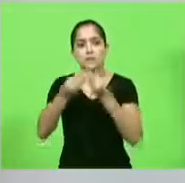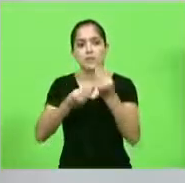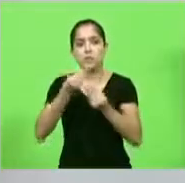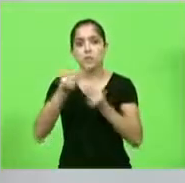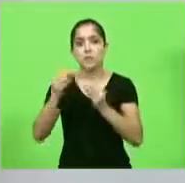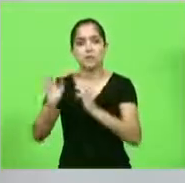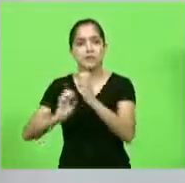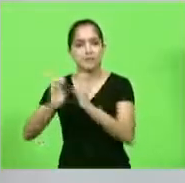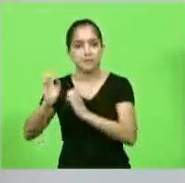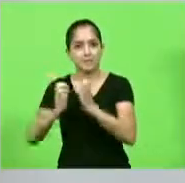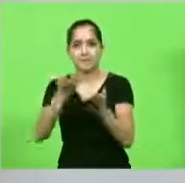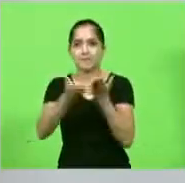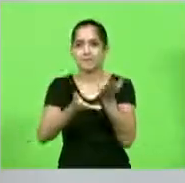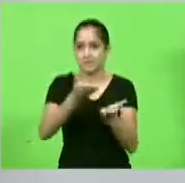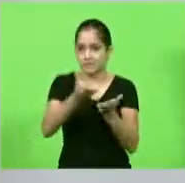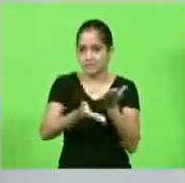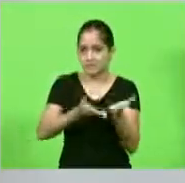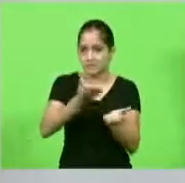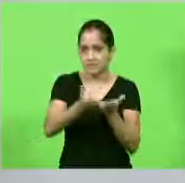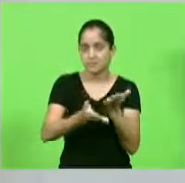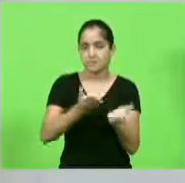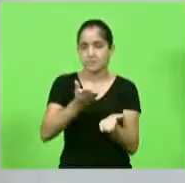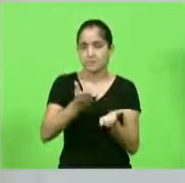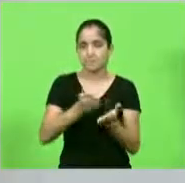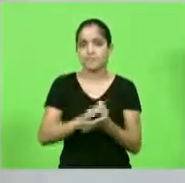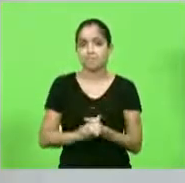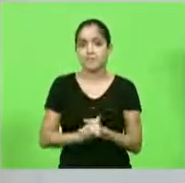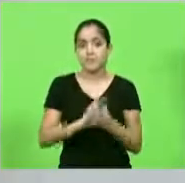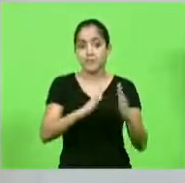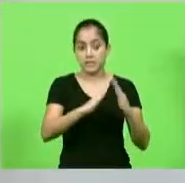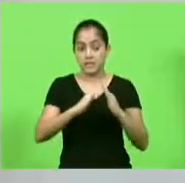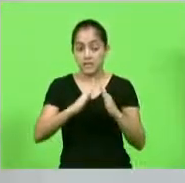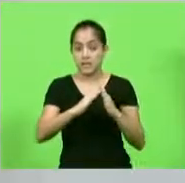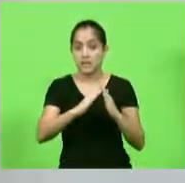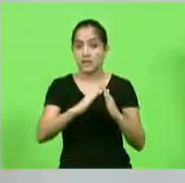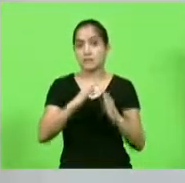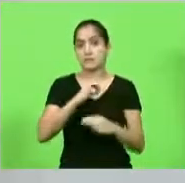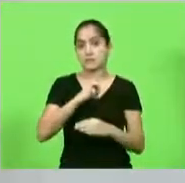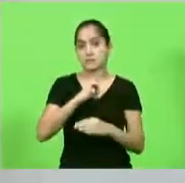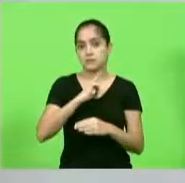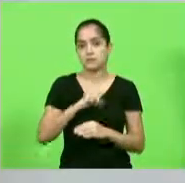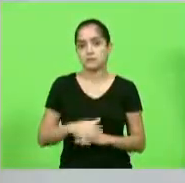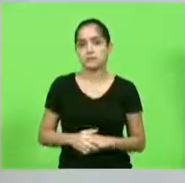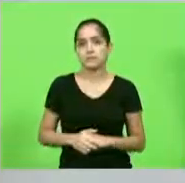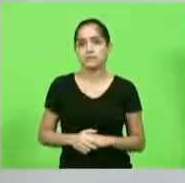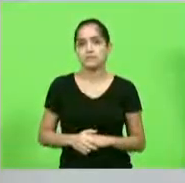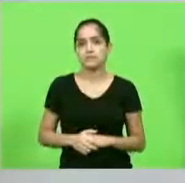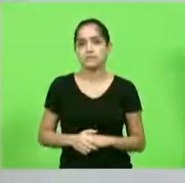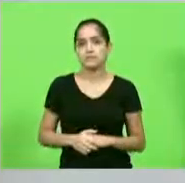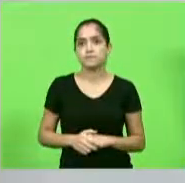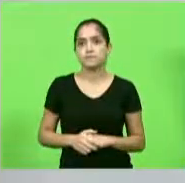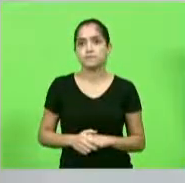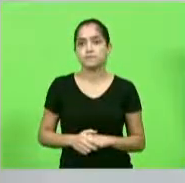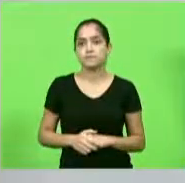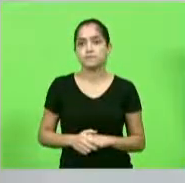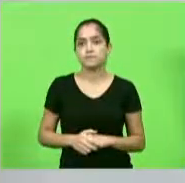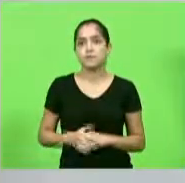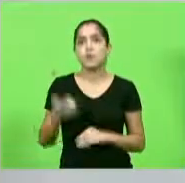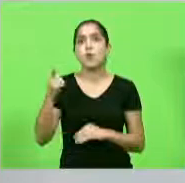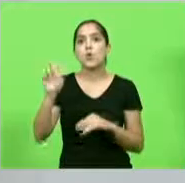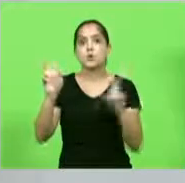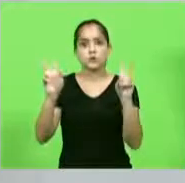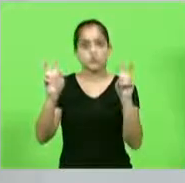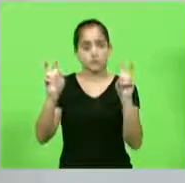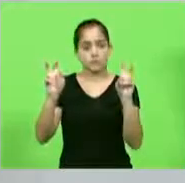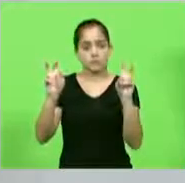ICMBio em relação aos moradores ali que têm propriedade no Parque Nacional Serra do Itajaí. Um outro